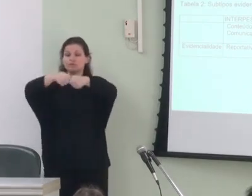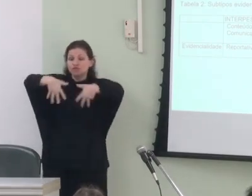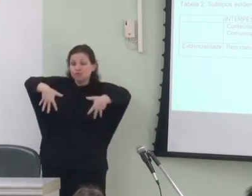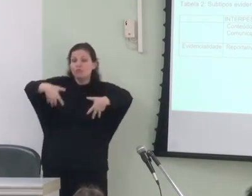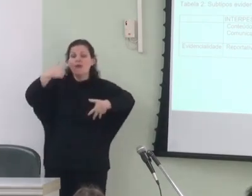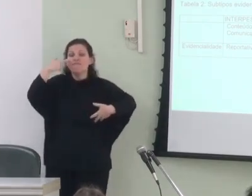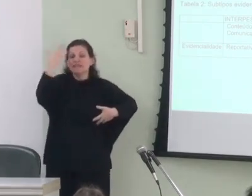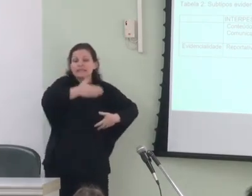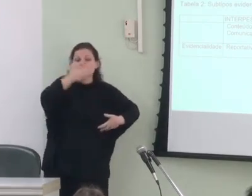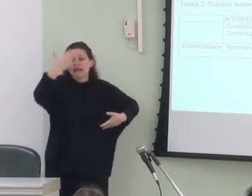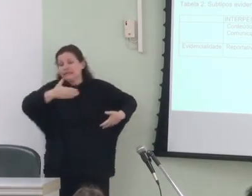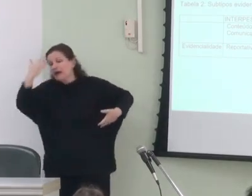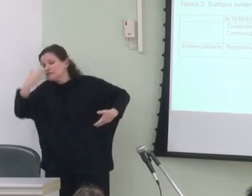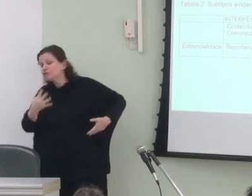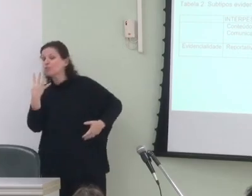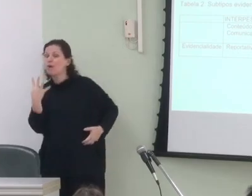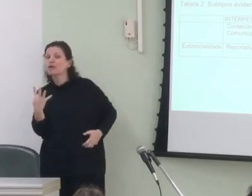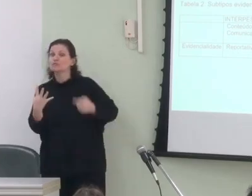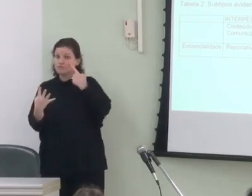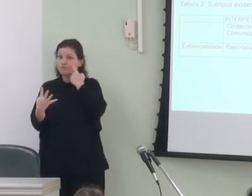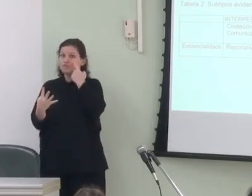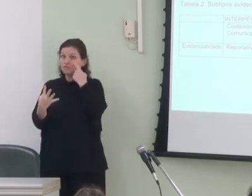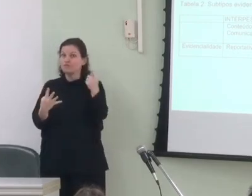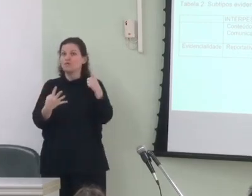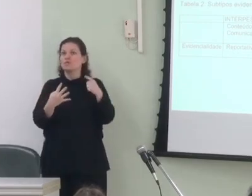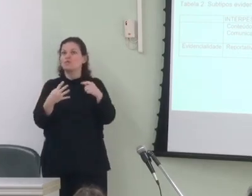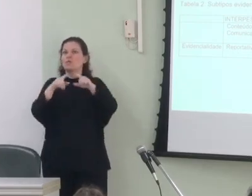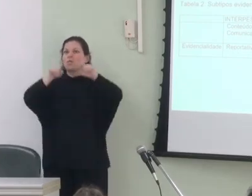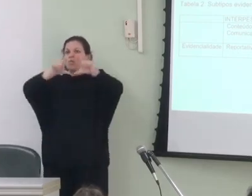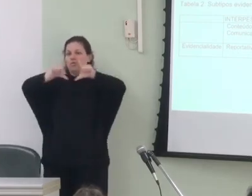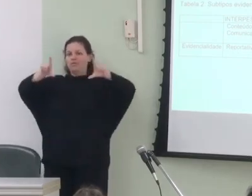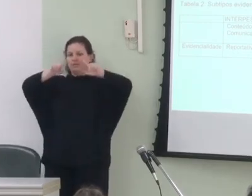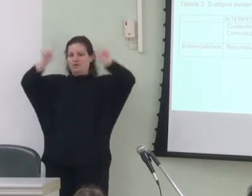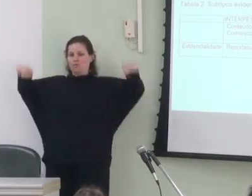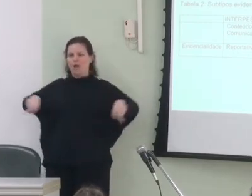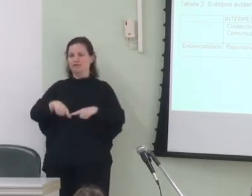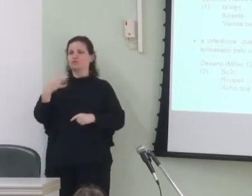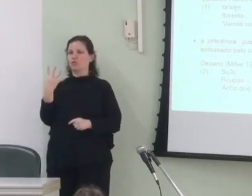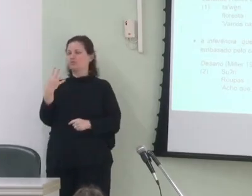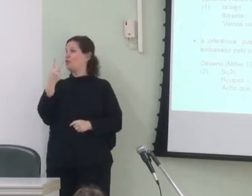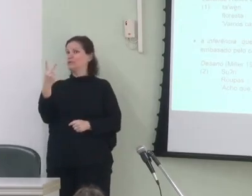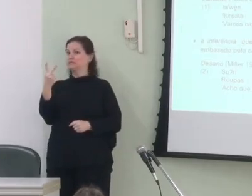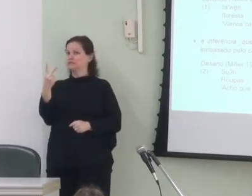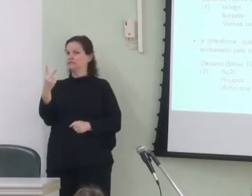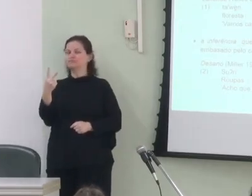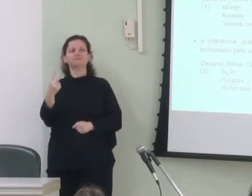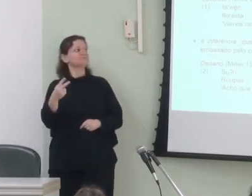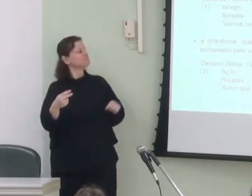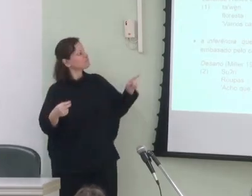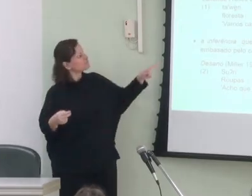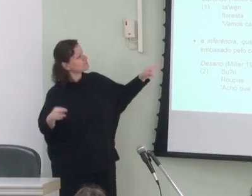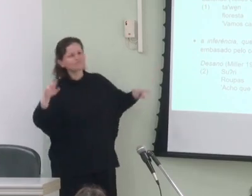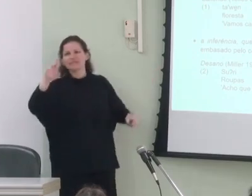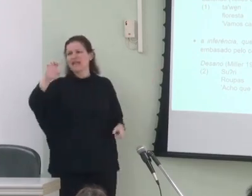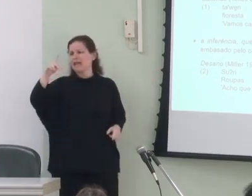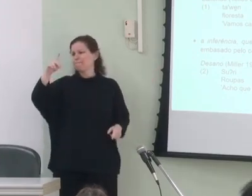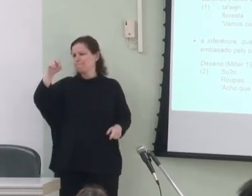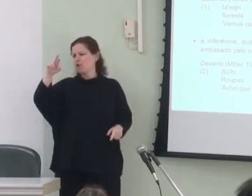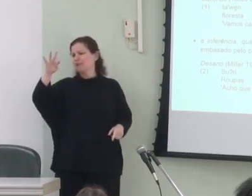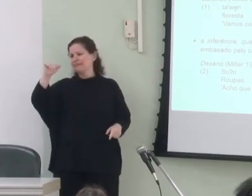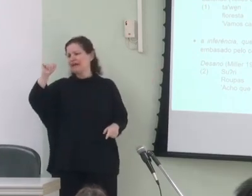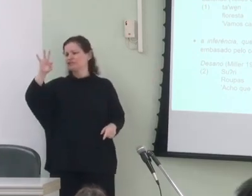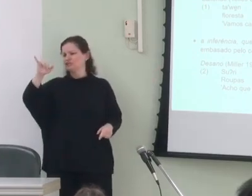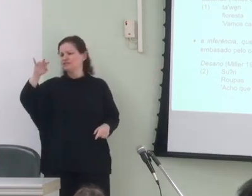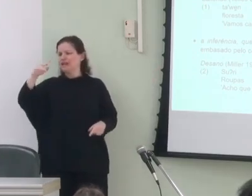evidencialidade que vocês viram no quadro 2. A reportatividade que indica que o falante está